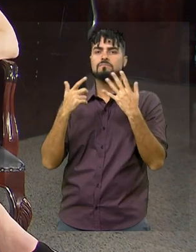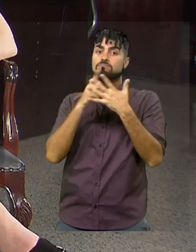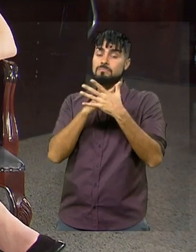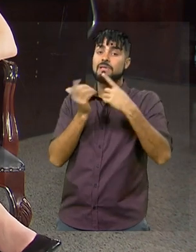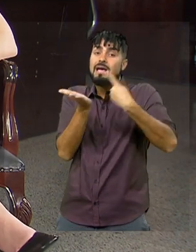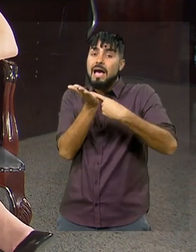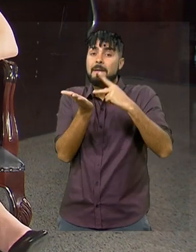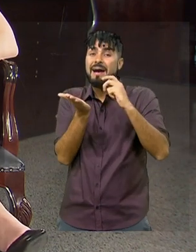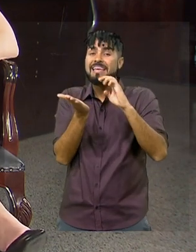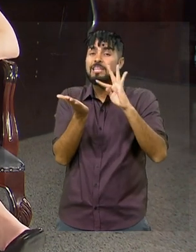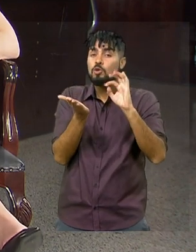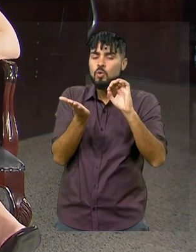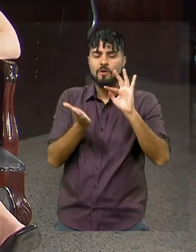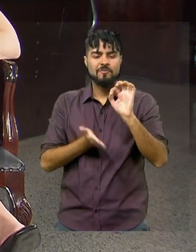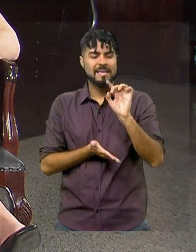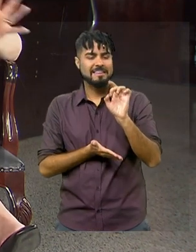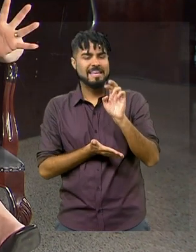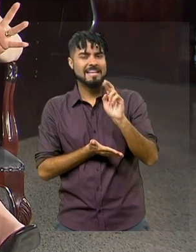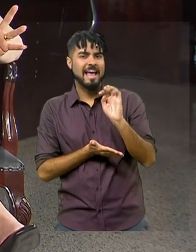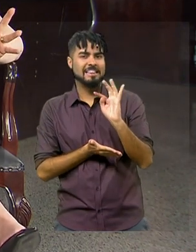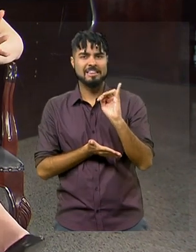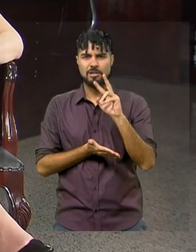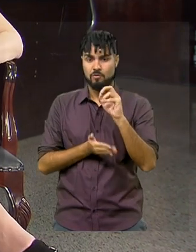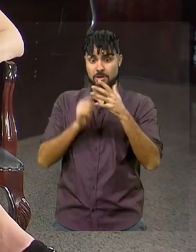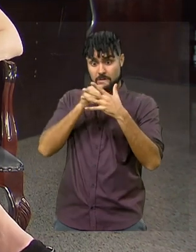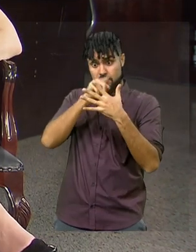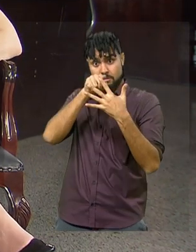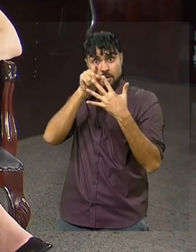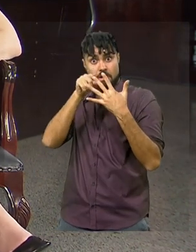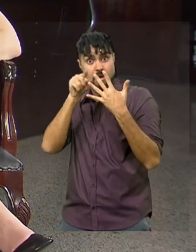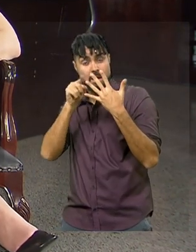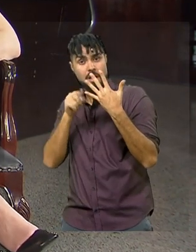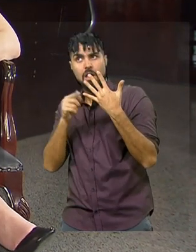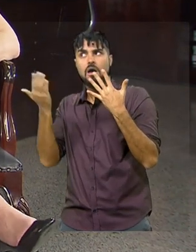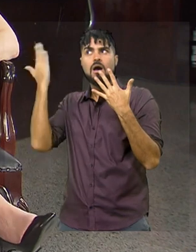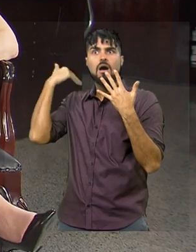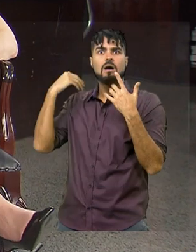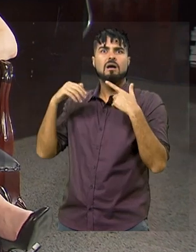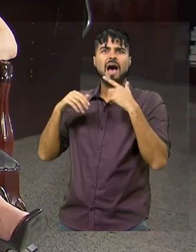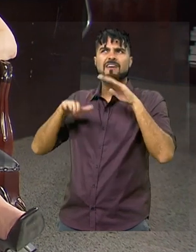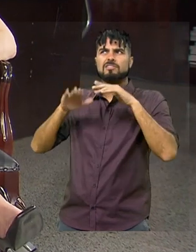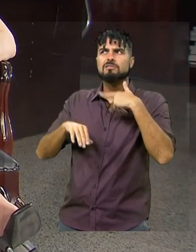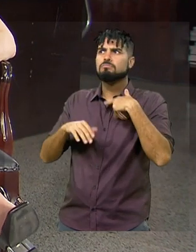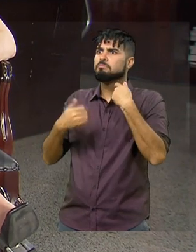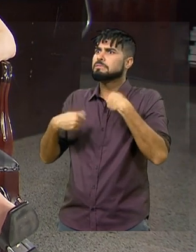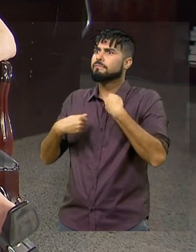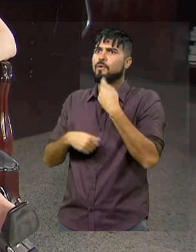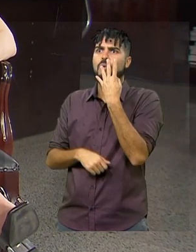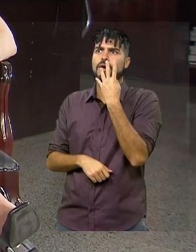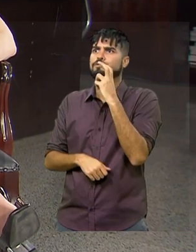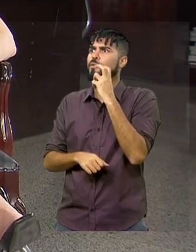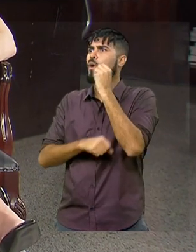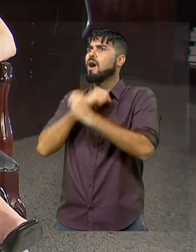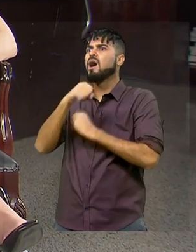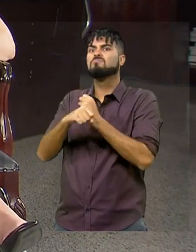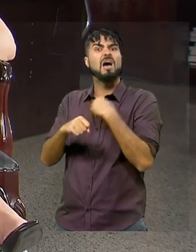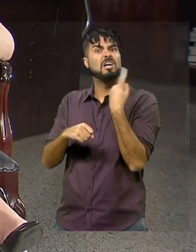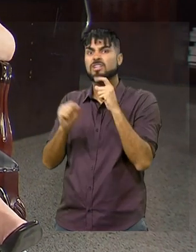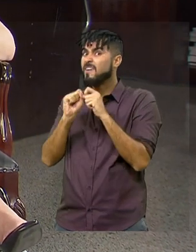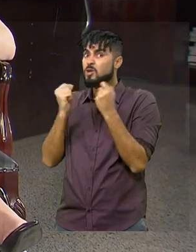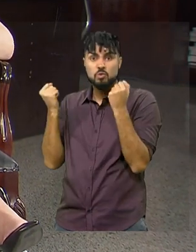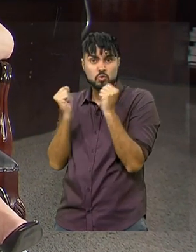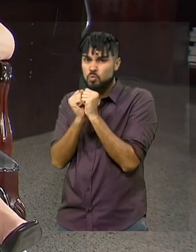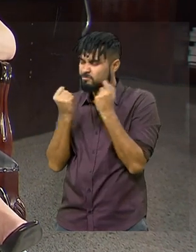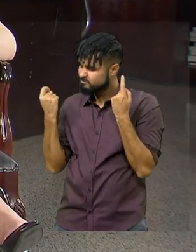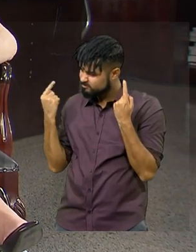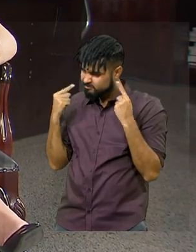pacto federativo. Ou seja, tudo que a princípio conseguiria, talvez teria que ter 4 ou 5 anos de tarefa. Também